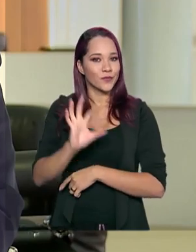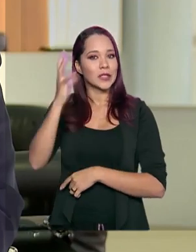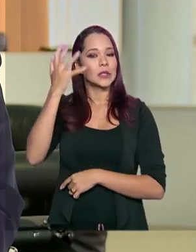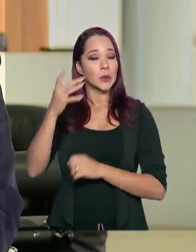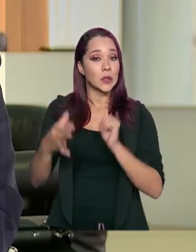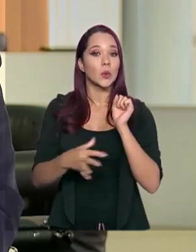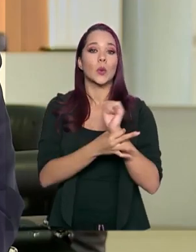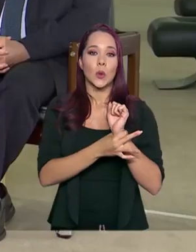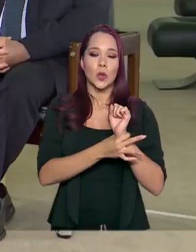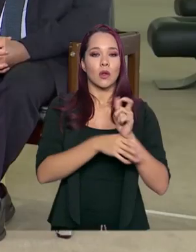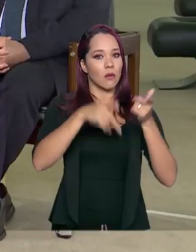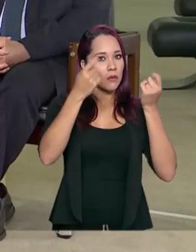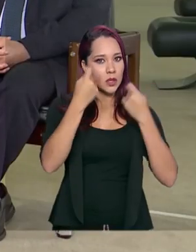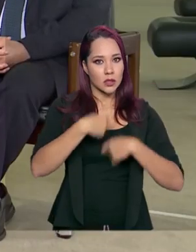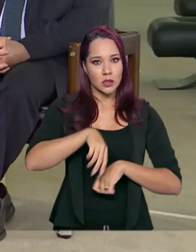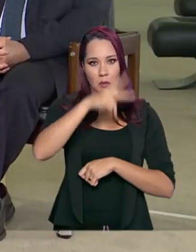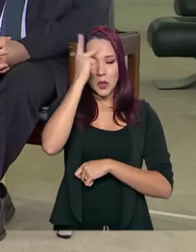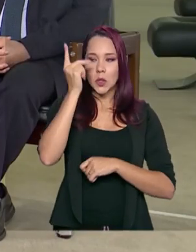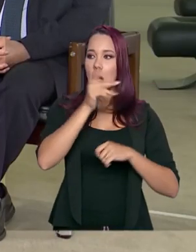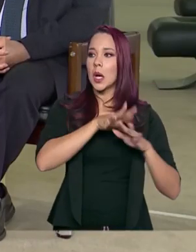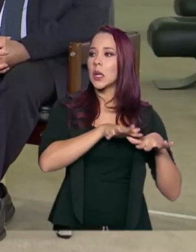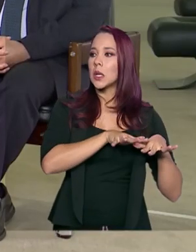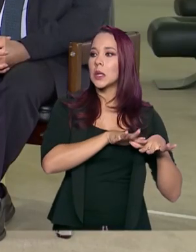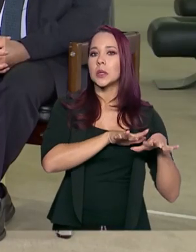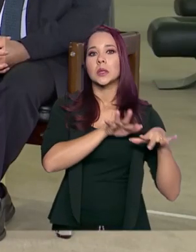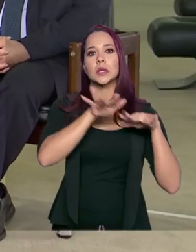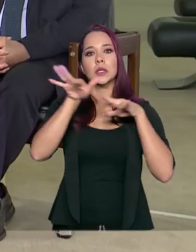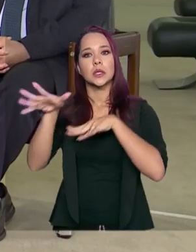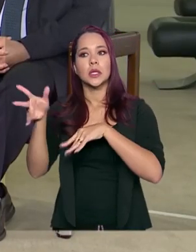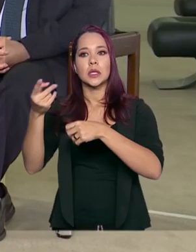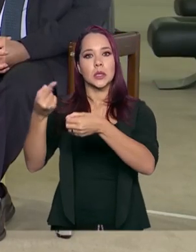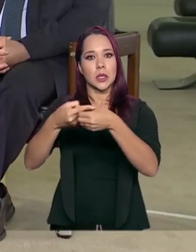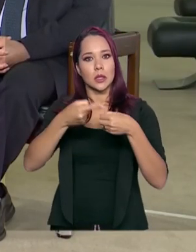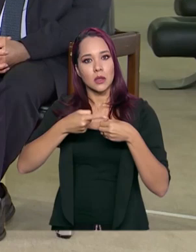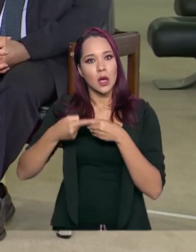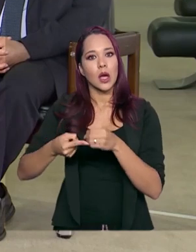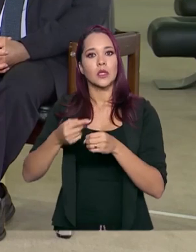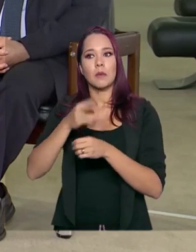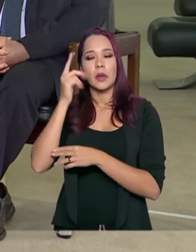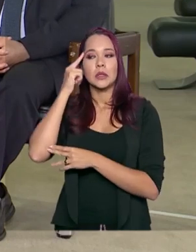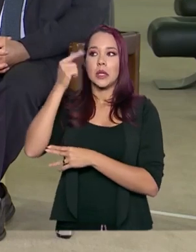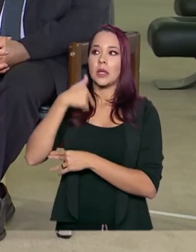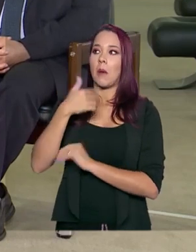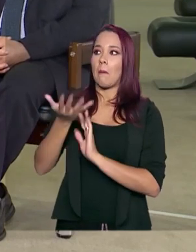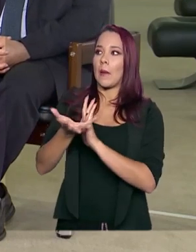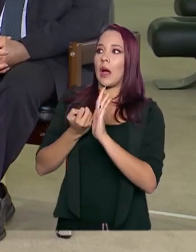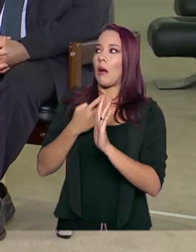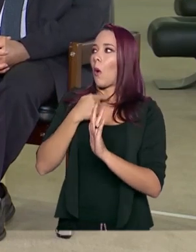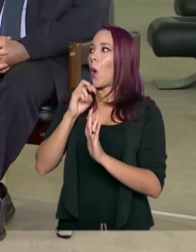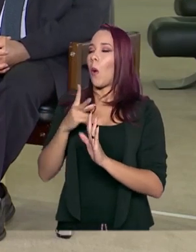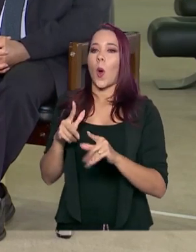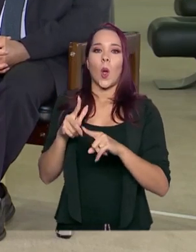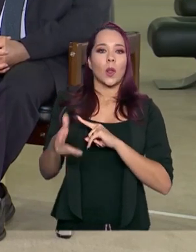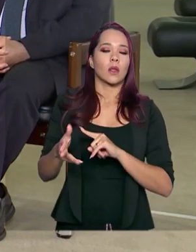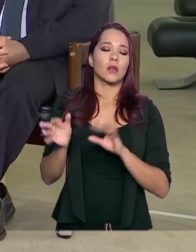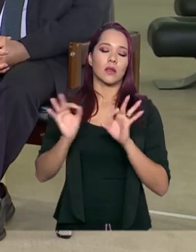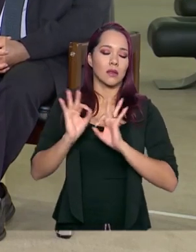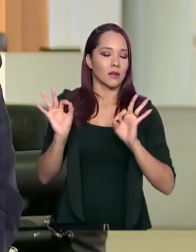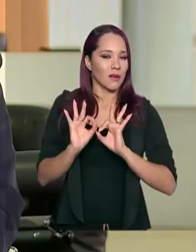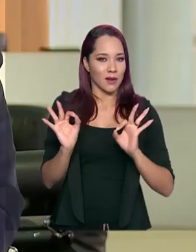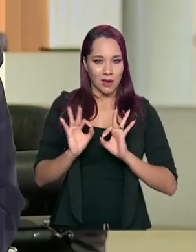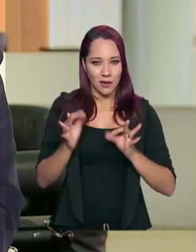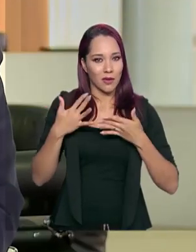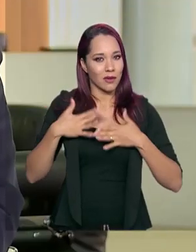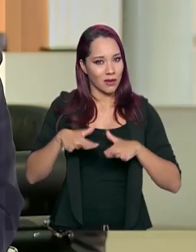assegurada. Não é preciso as pessoas se deslocarem para os centros urbanos achando que o seu benefício vai ser cortado. Isso não vai